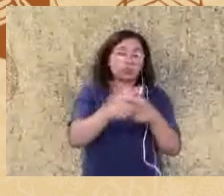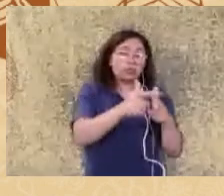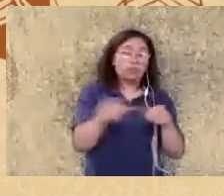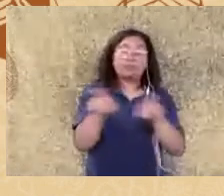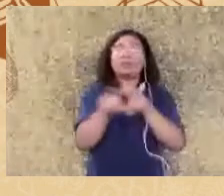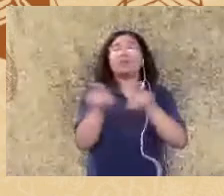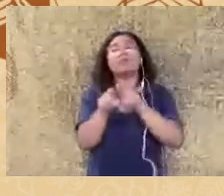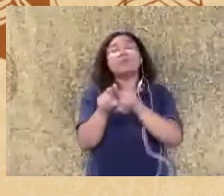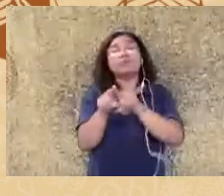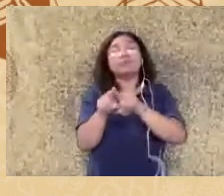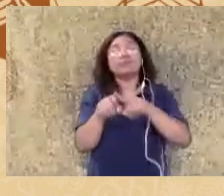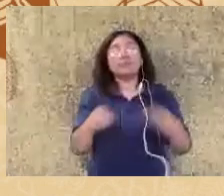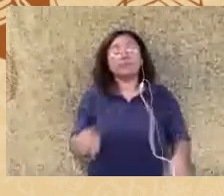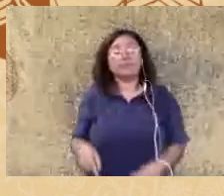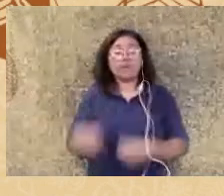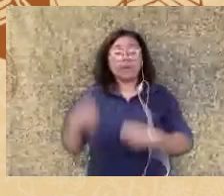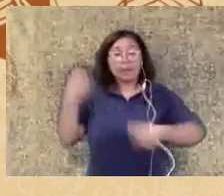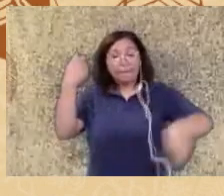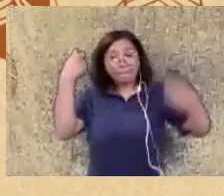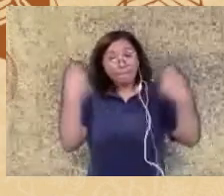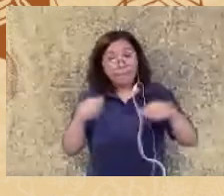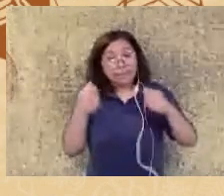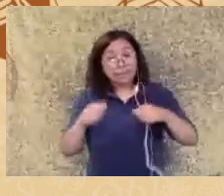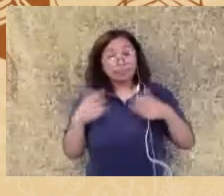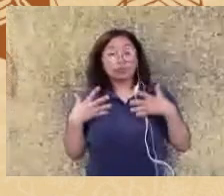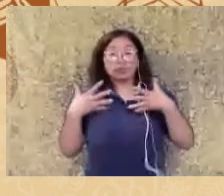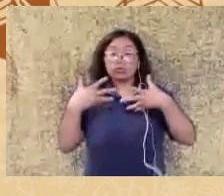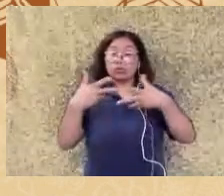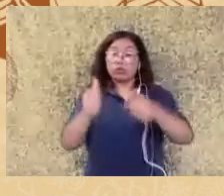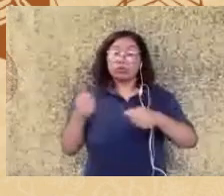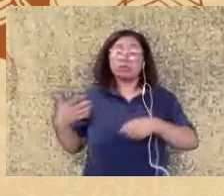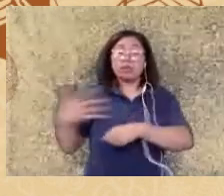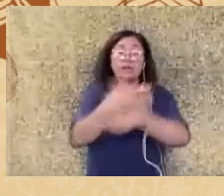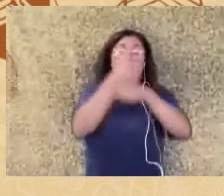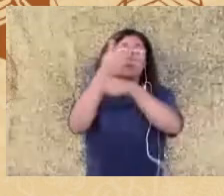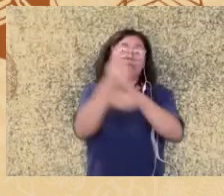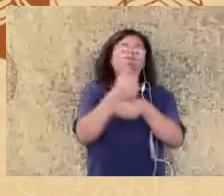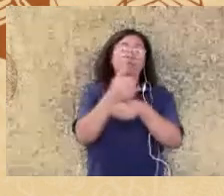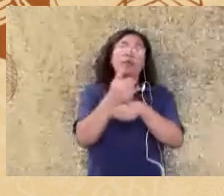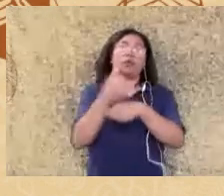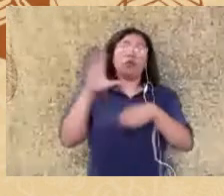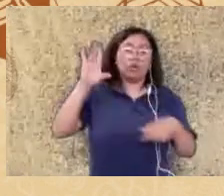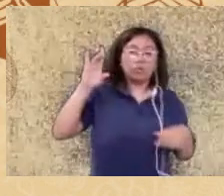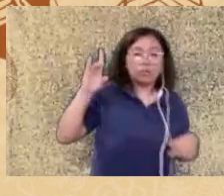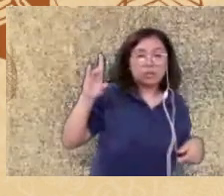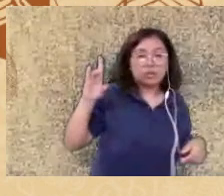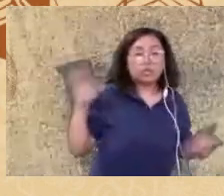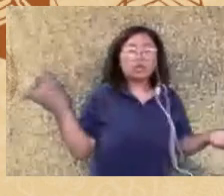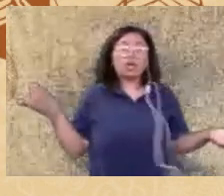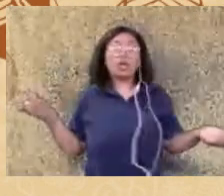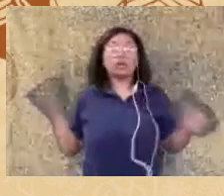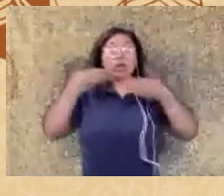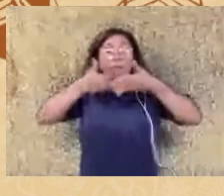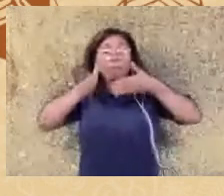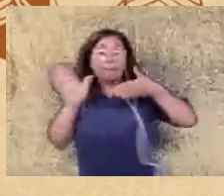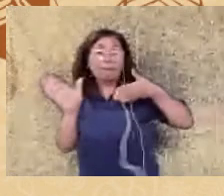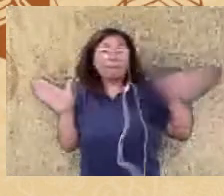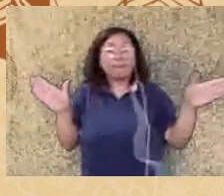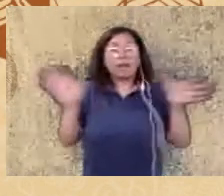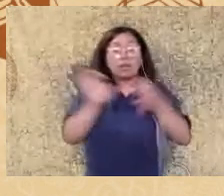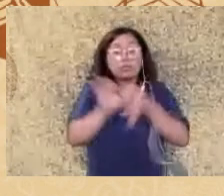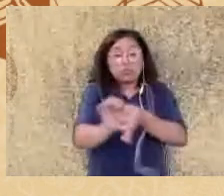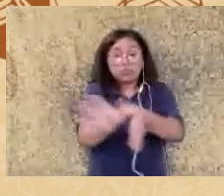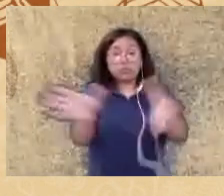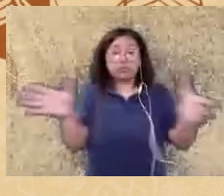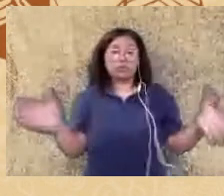e a gente precisa de ações para melhorar a qualidade da ciência então a ciência aberta open science mais transparente então tem várias questões